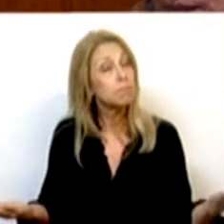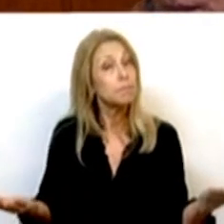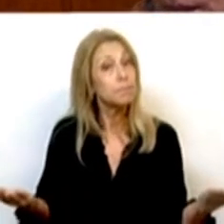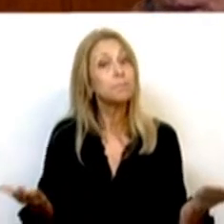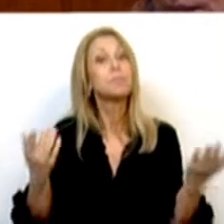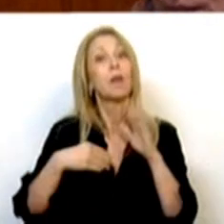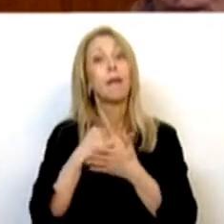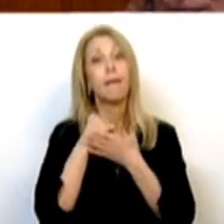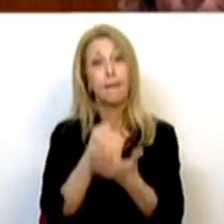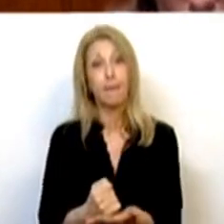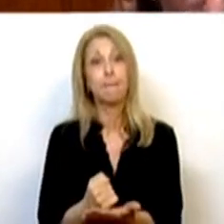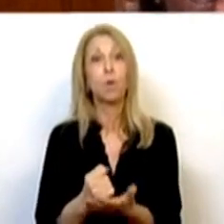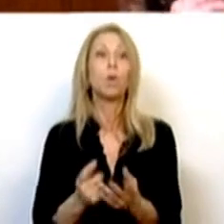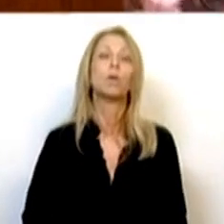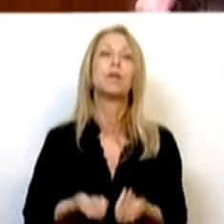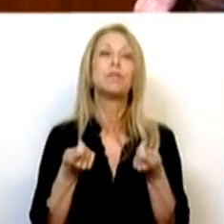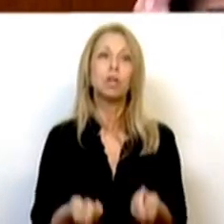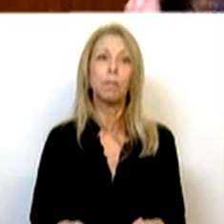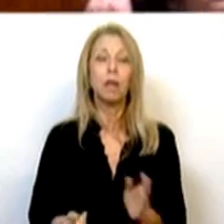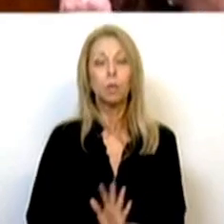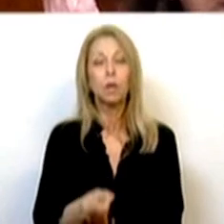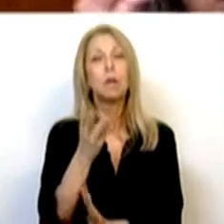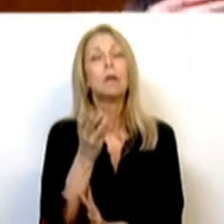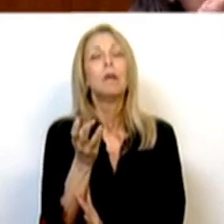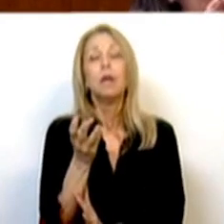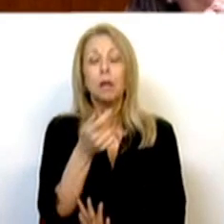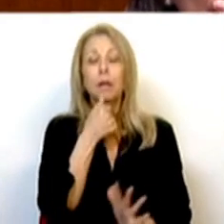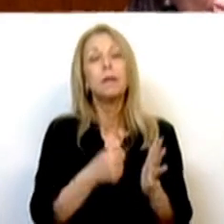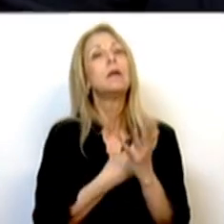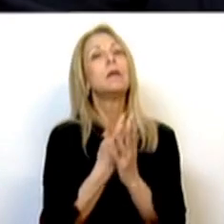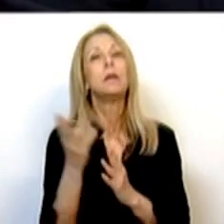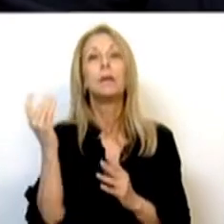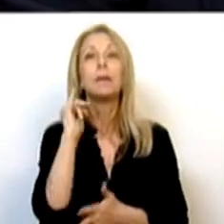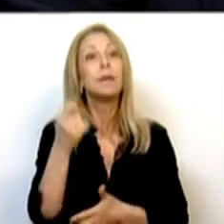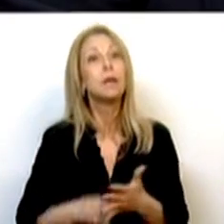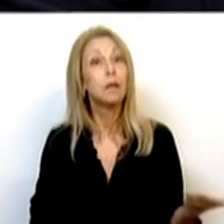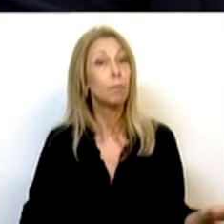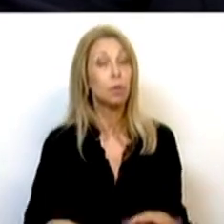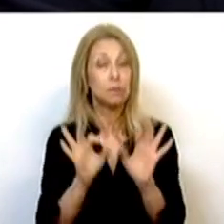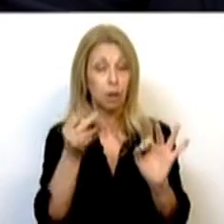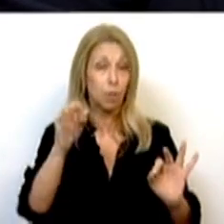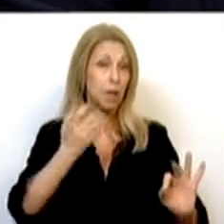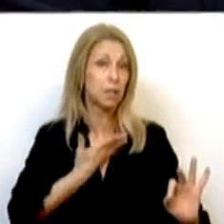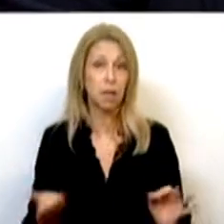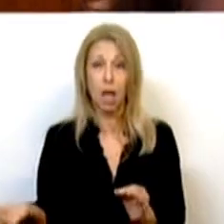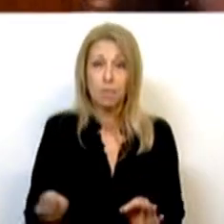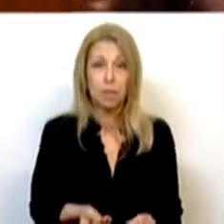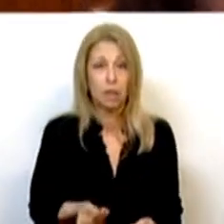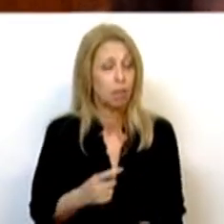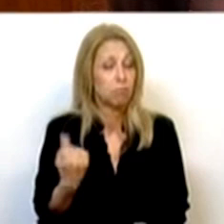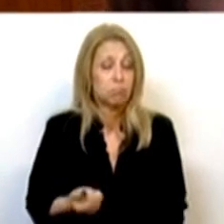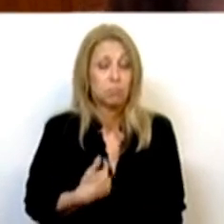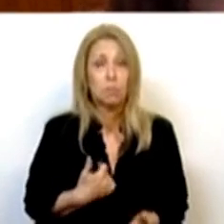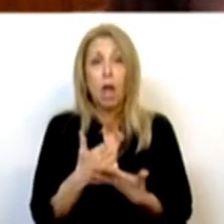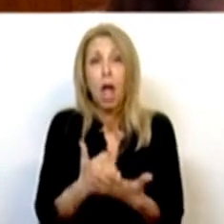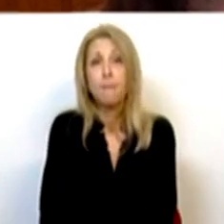Apresentamos apoios ao investimento, um conjunto de medidas fiscais, como o PSD apresenta. Nós apresentamos